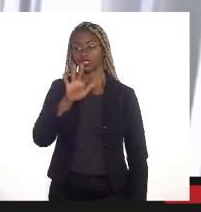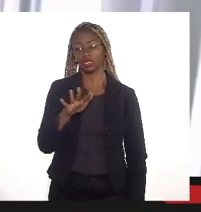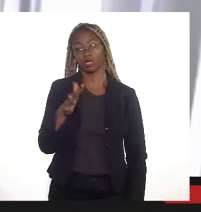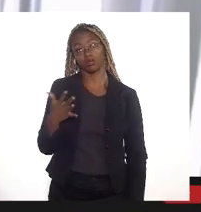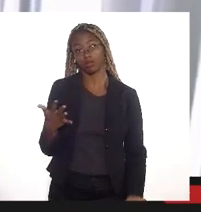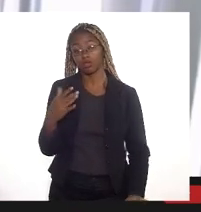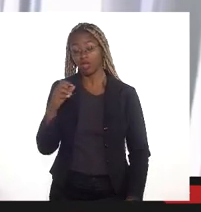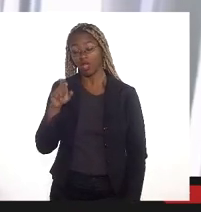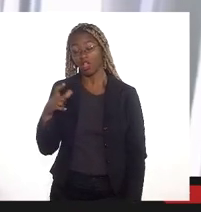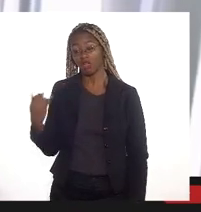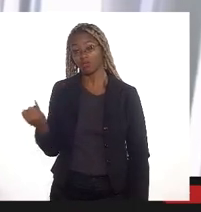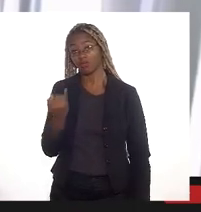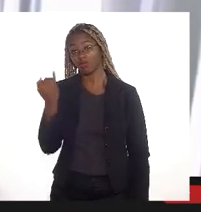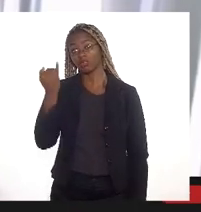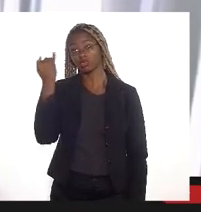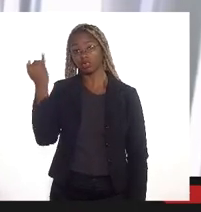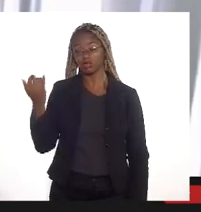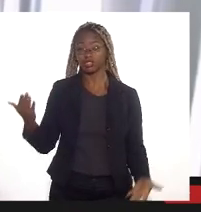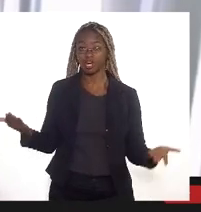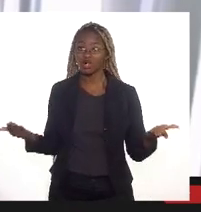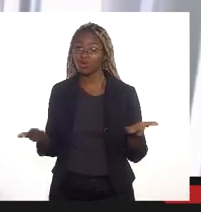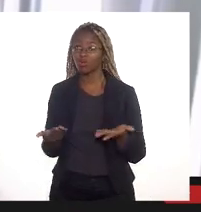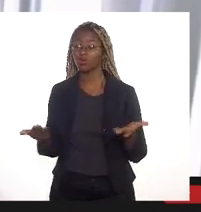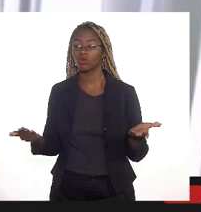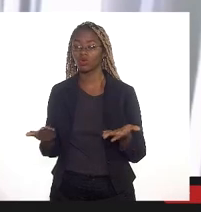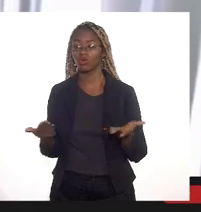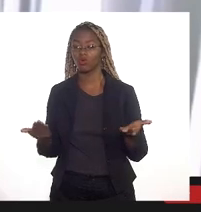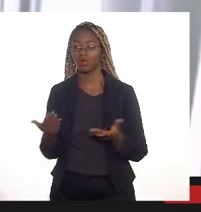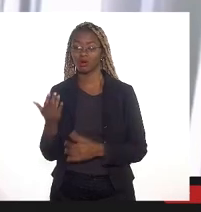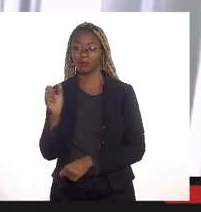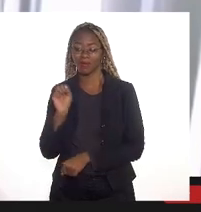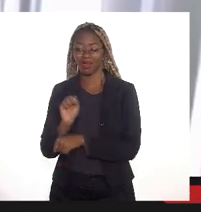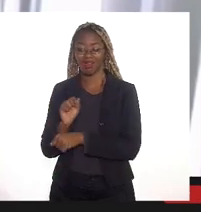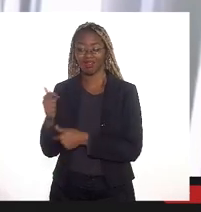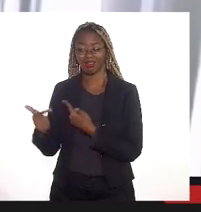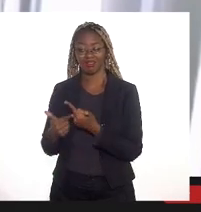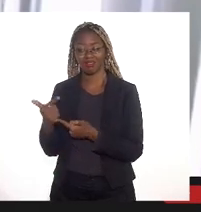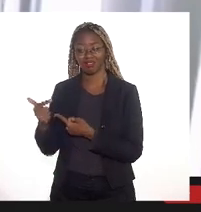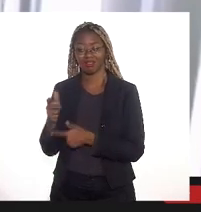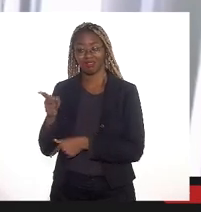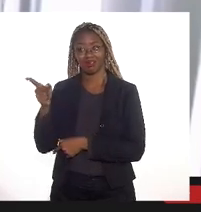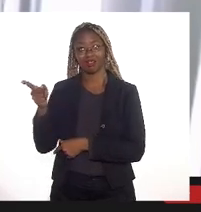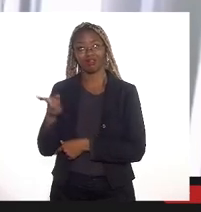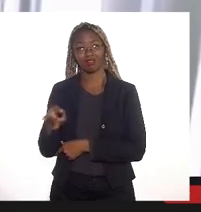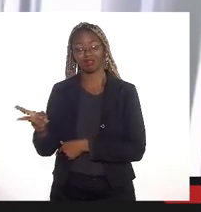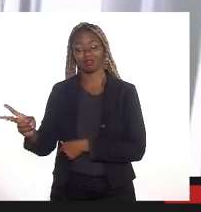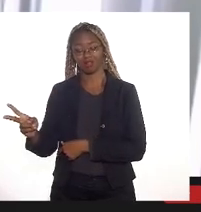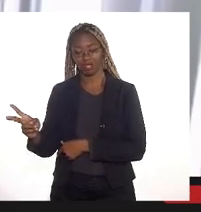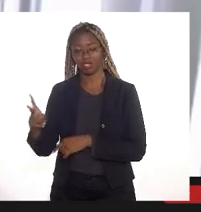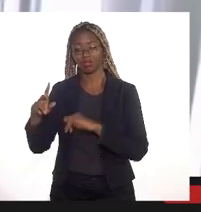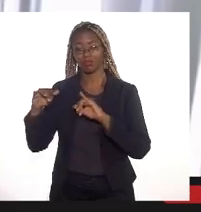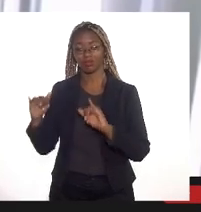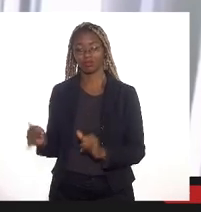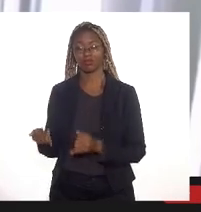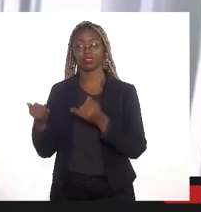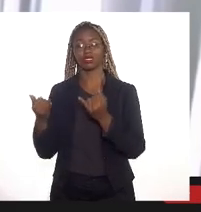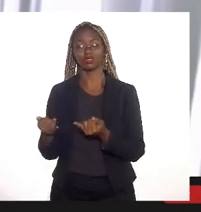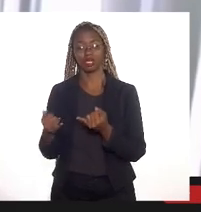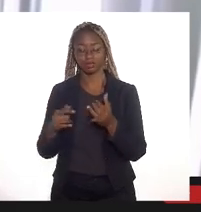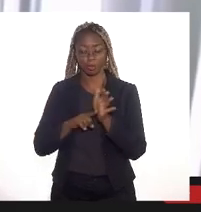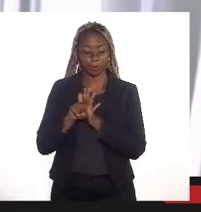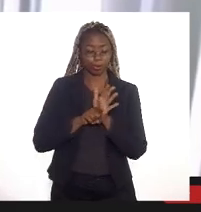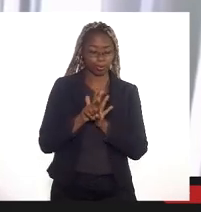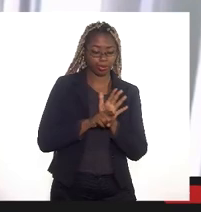secretário nesse momento suspender os trabalhos que estão em andamento ali em proveito da realização desses